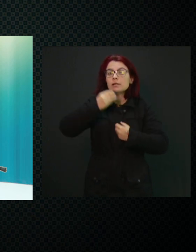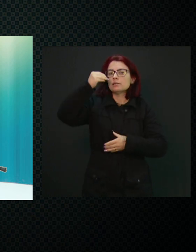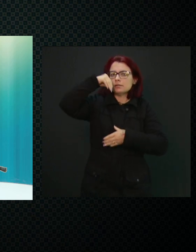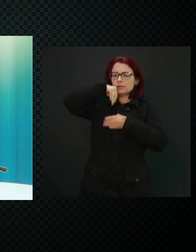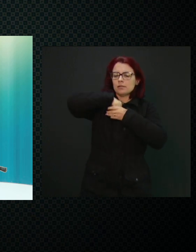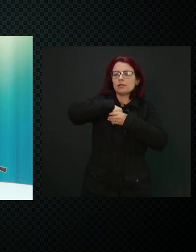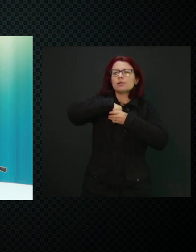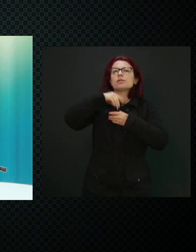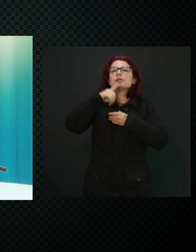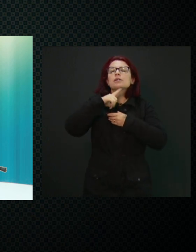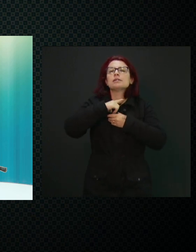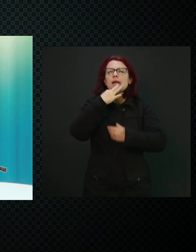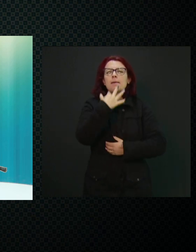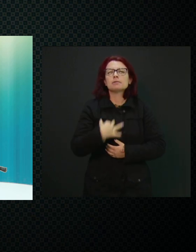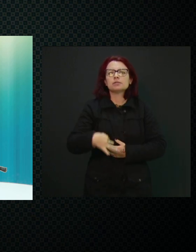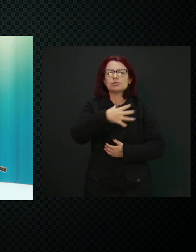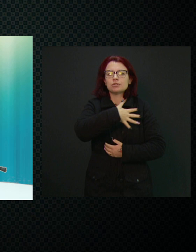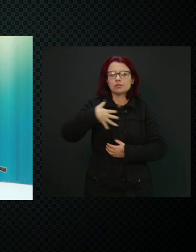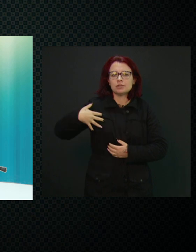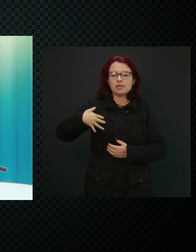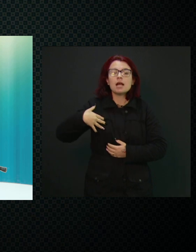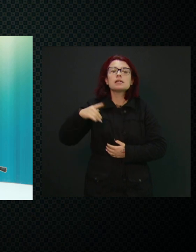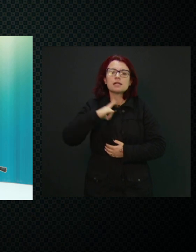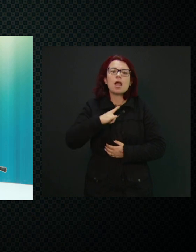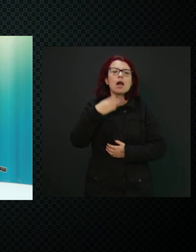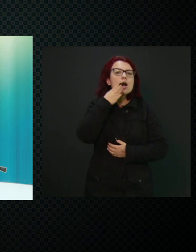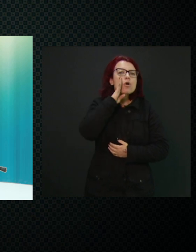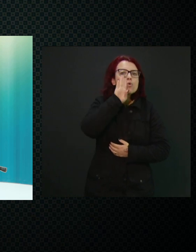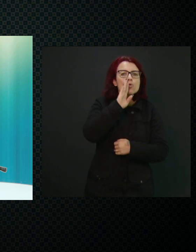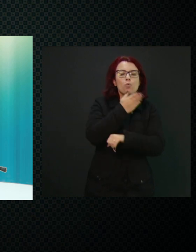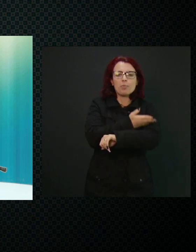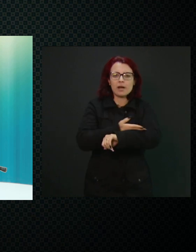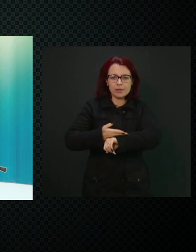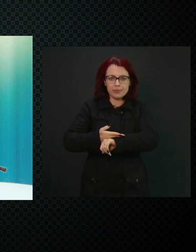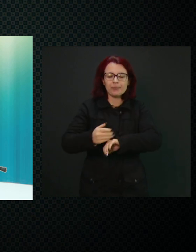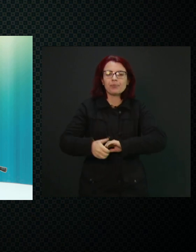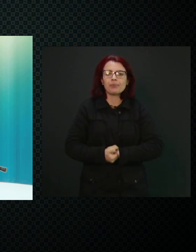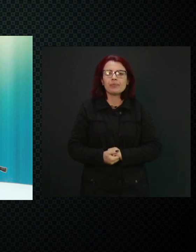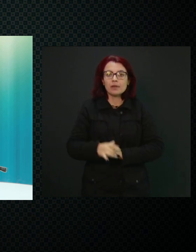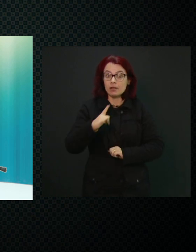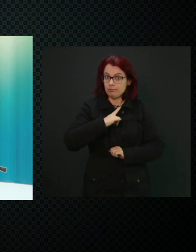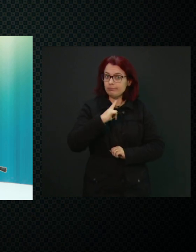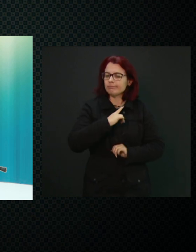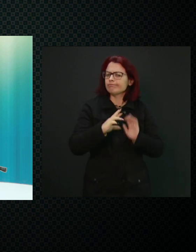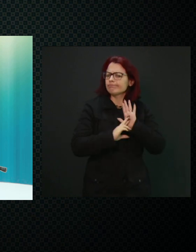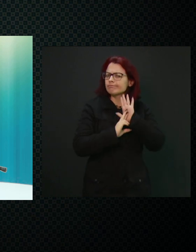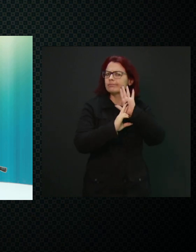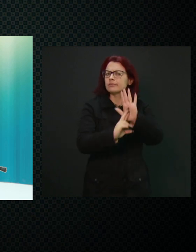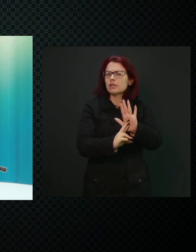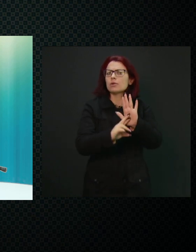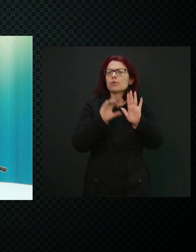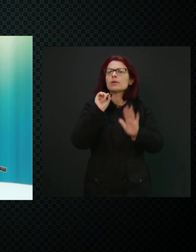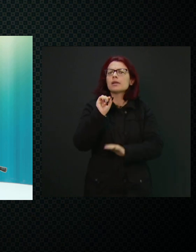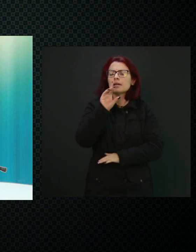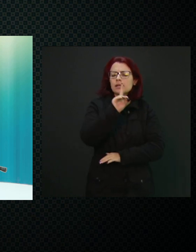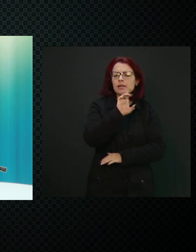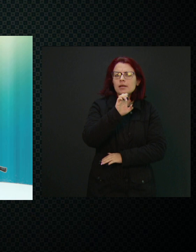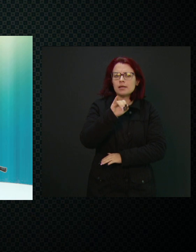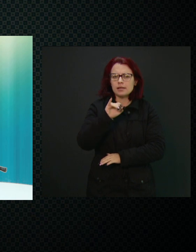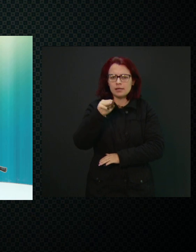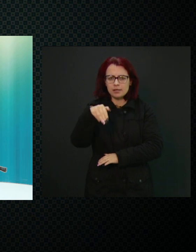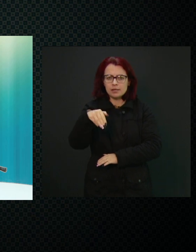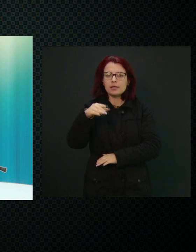xadrez azul e branca. Estou aqui representando Odeim e Ocap